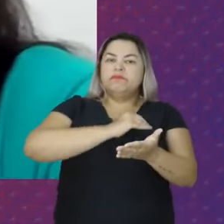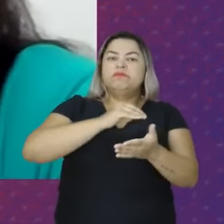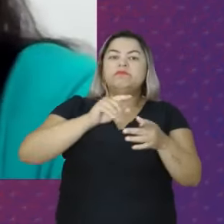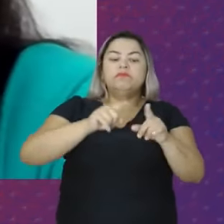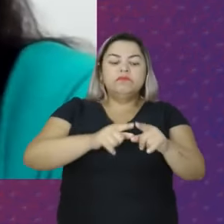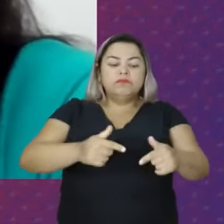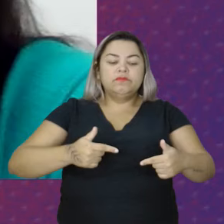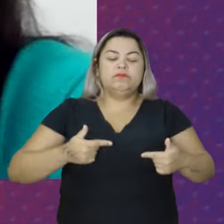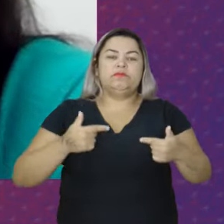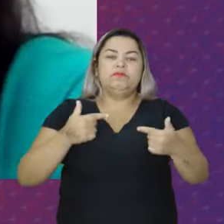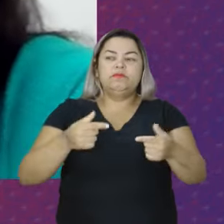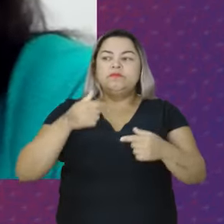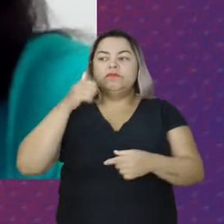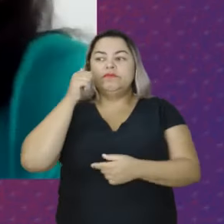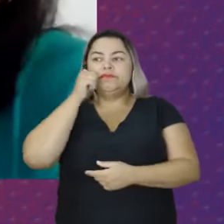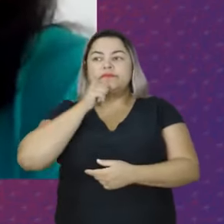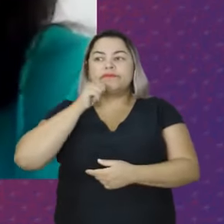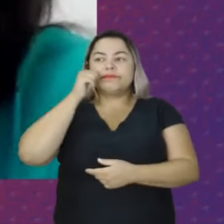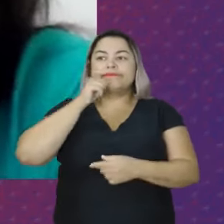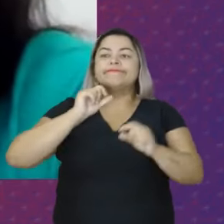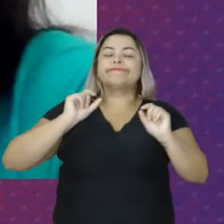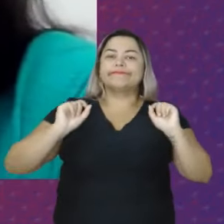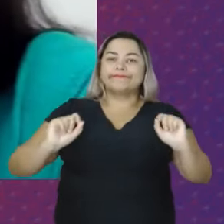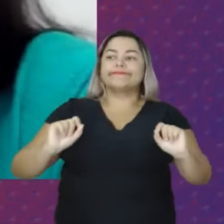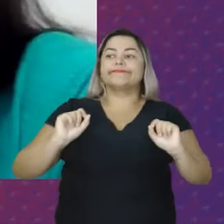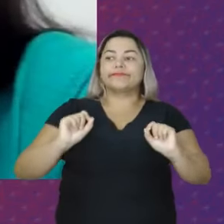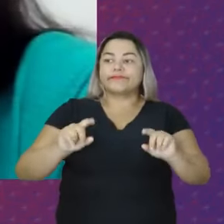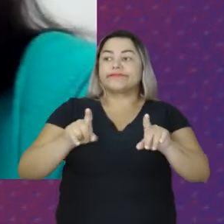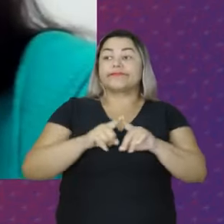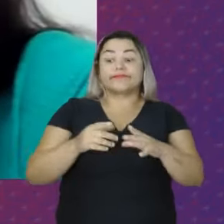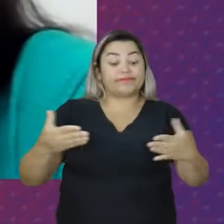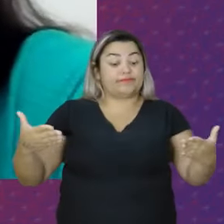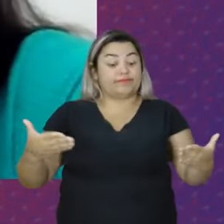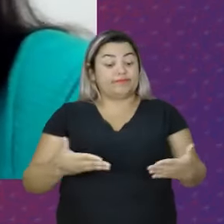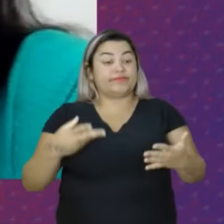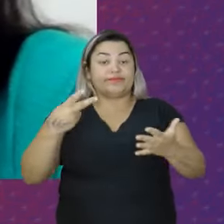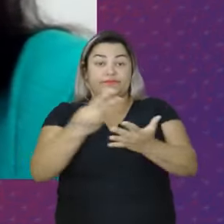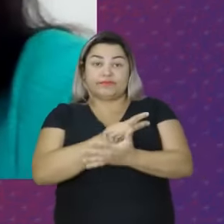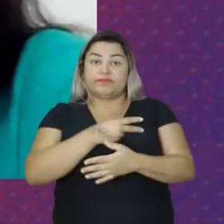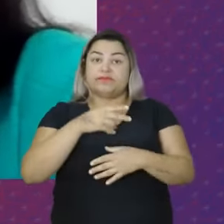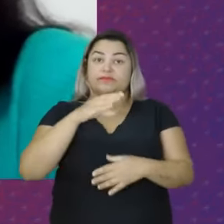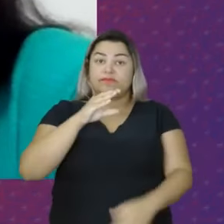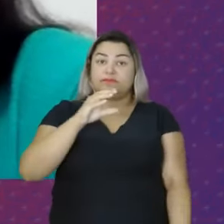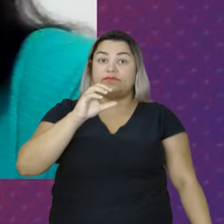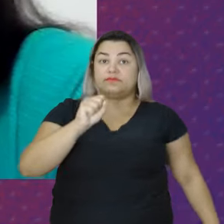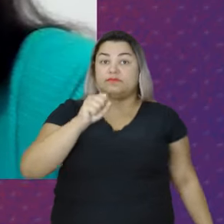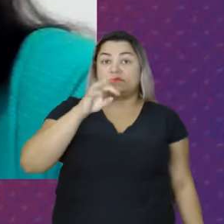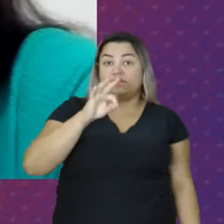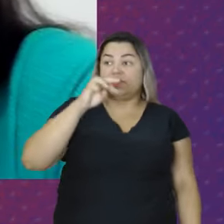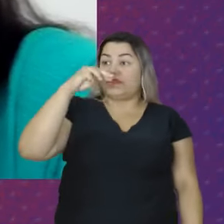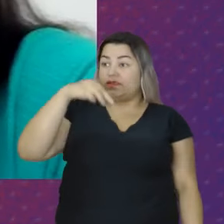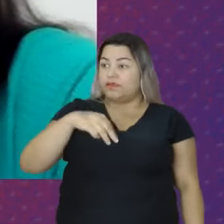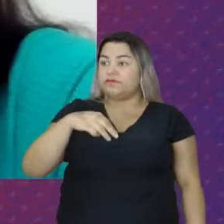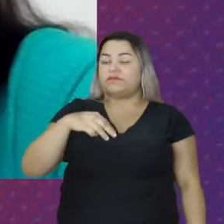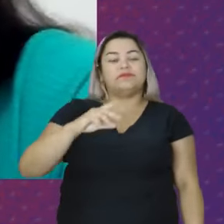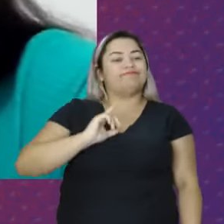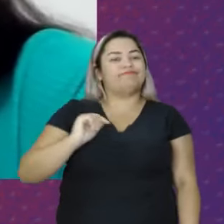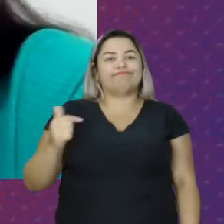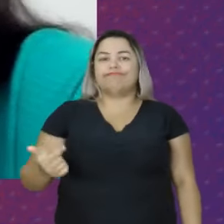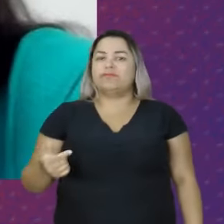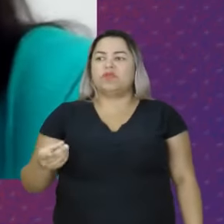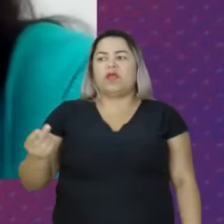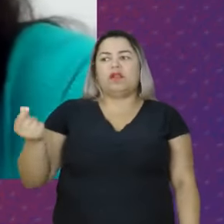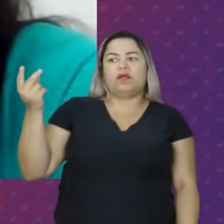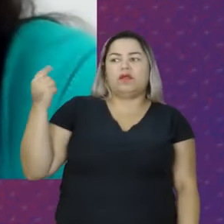Enfrentamento À Violência Contra a Mulher Que atuava Dentro da SPM Então Não existia Naquela